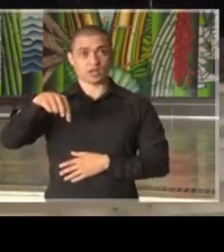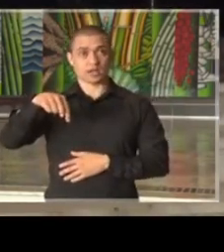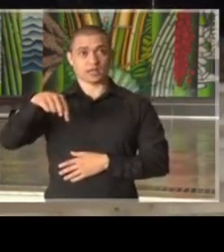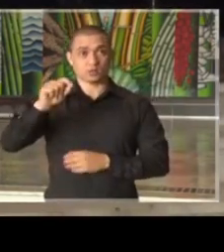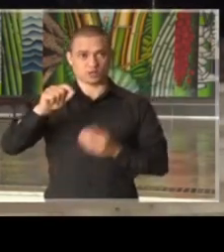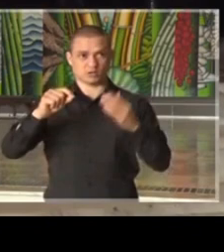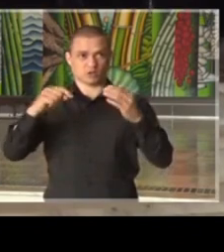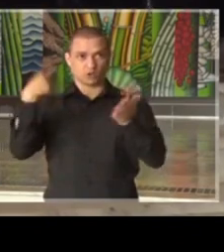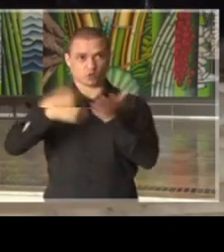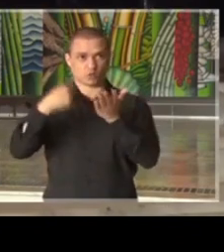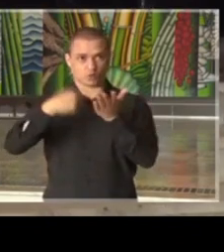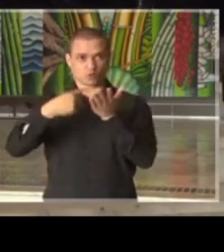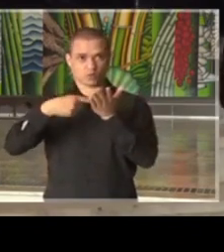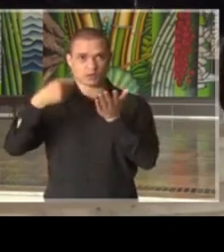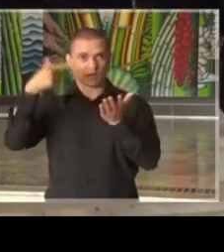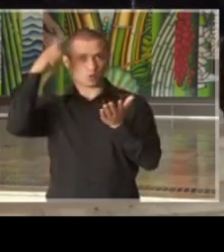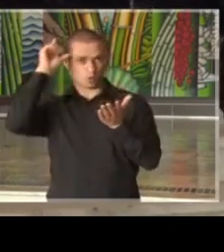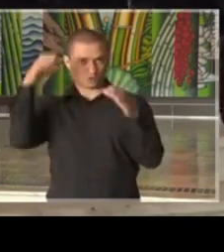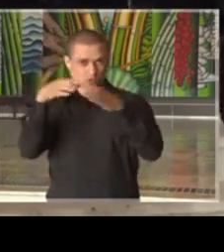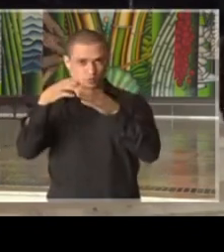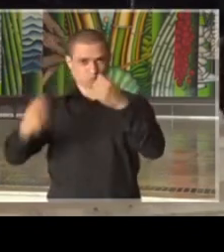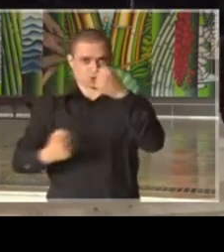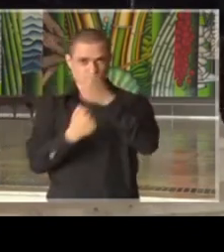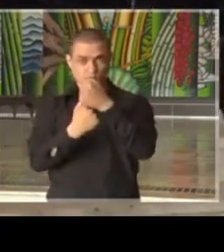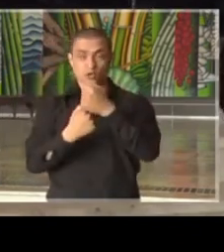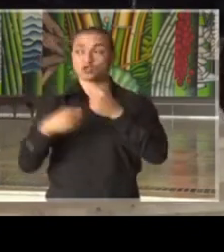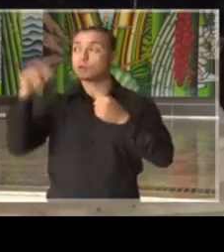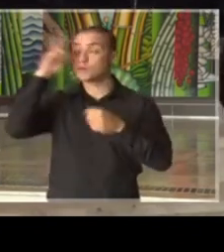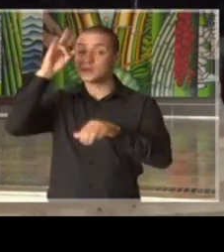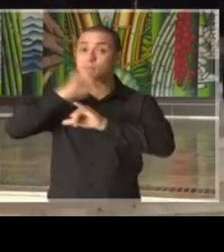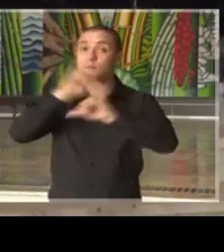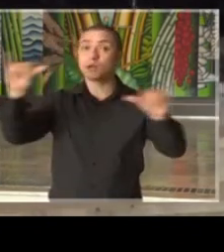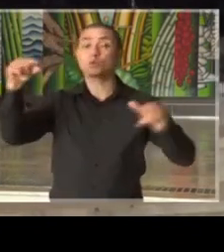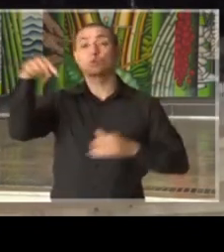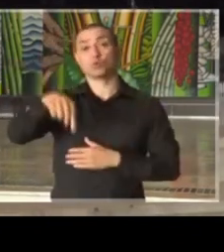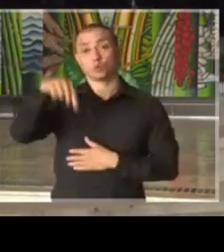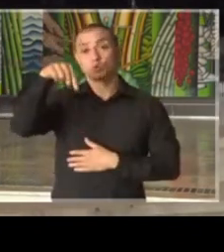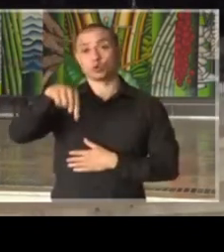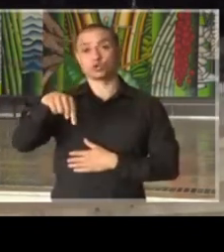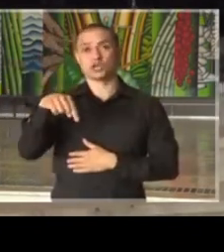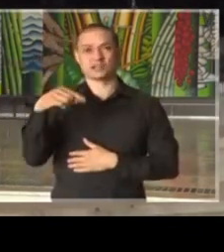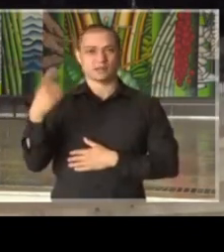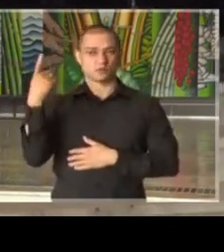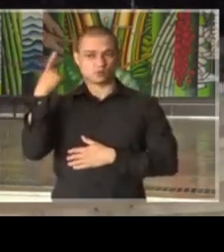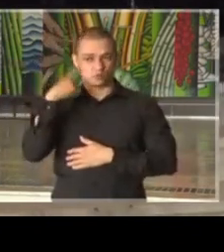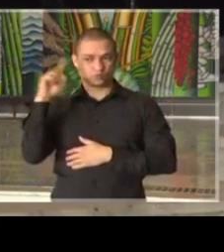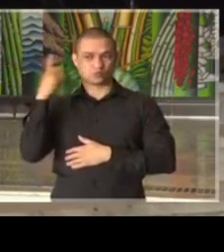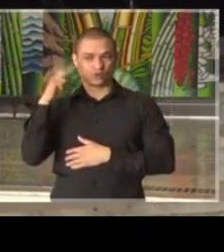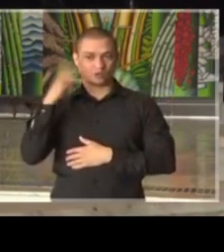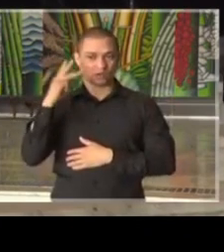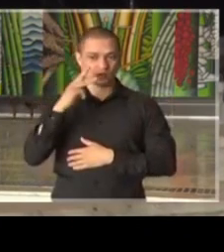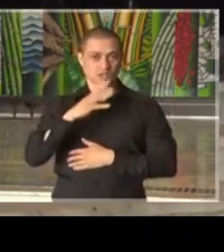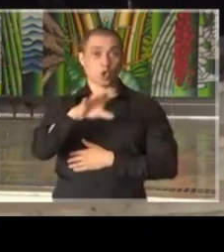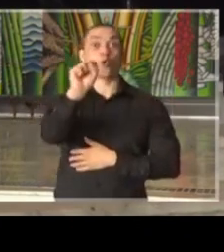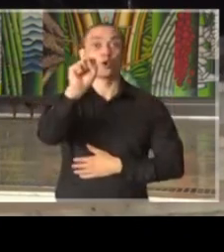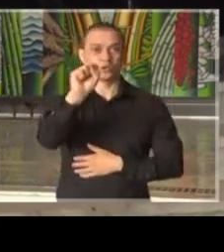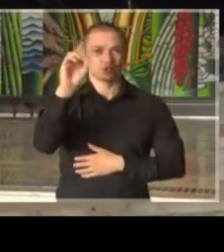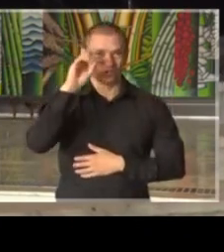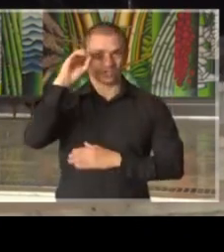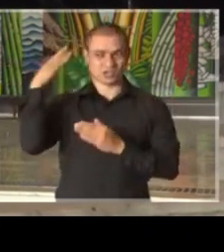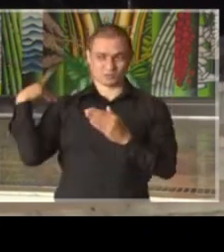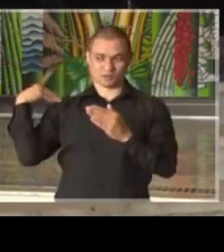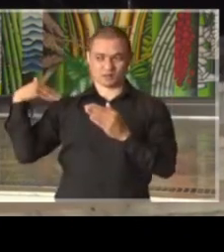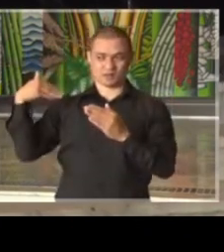foi acertado com esse grupo de apoio. Quero lembrá-los que hoje é o oitavo dia após a